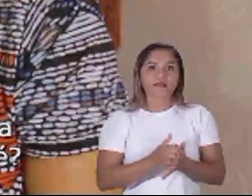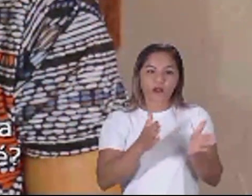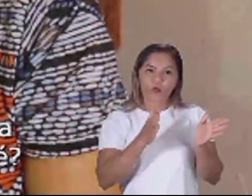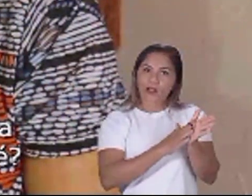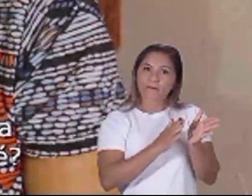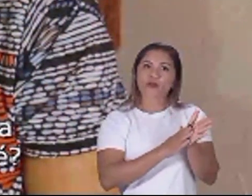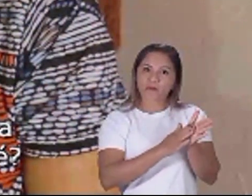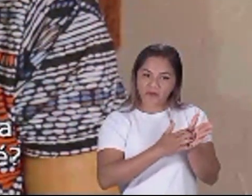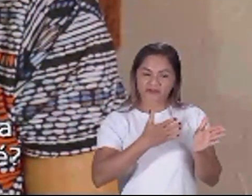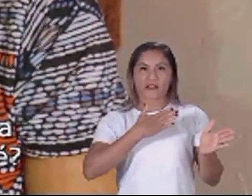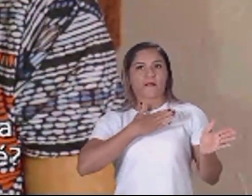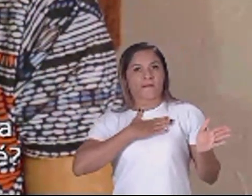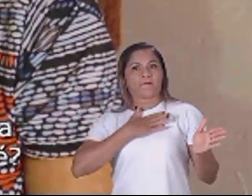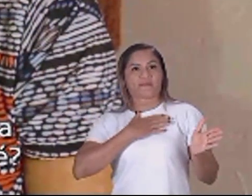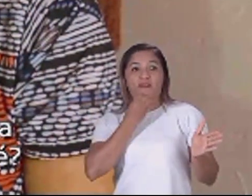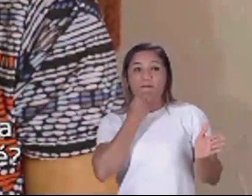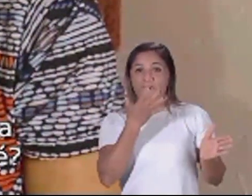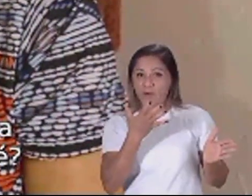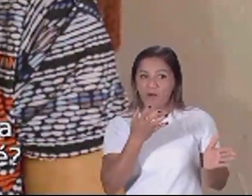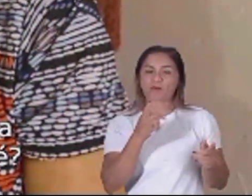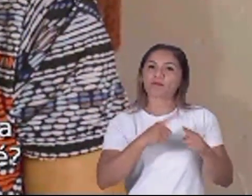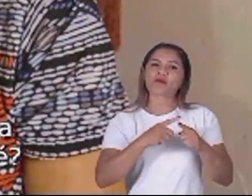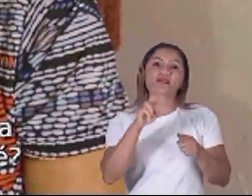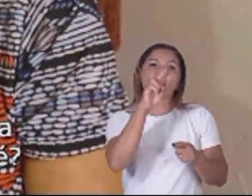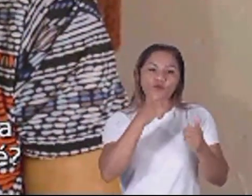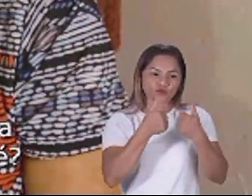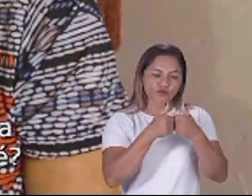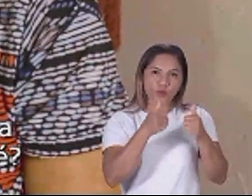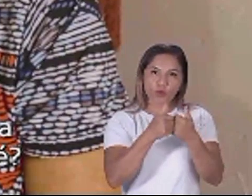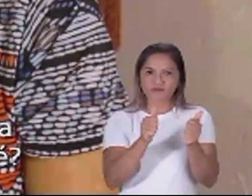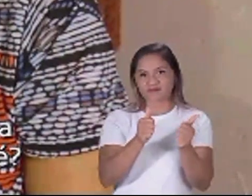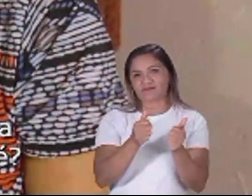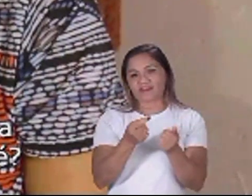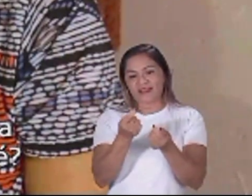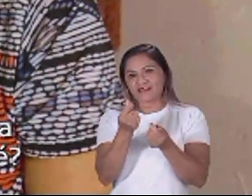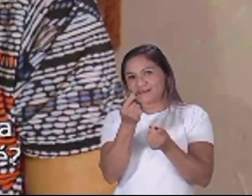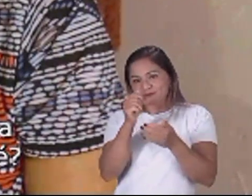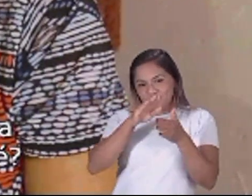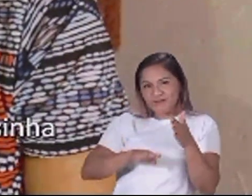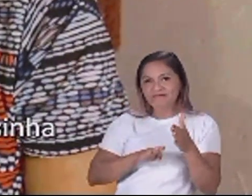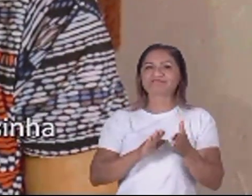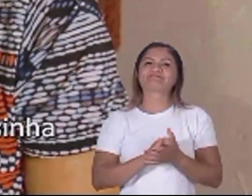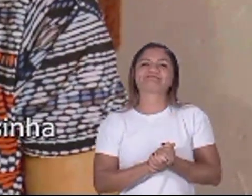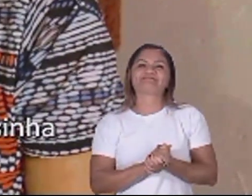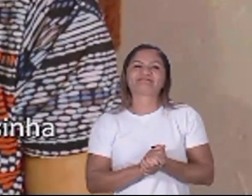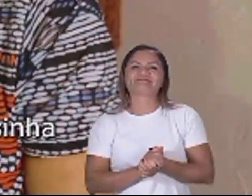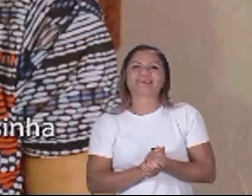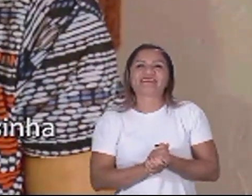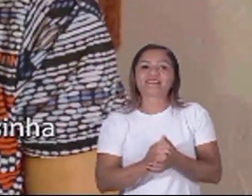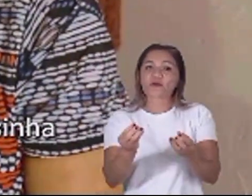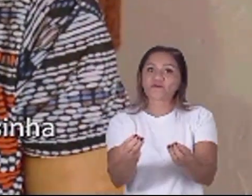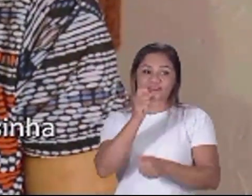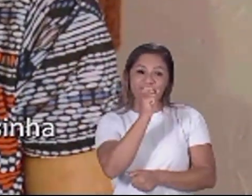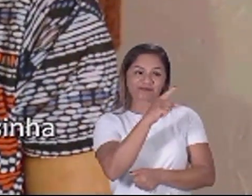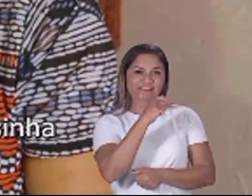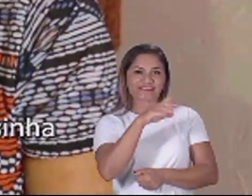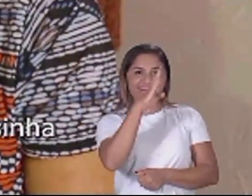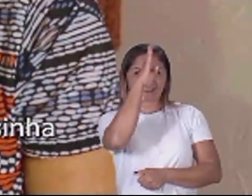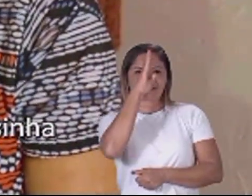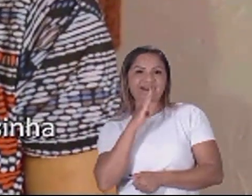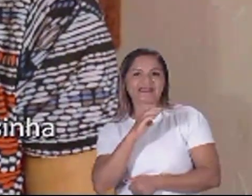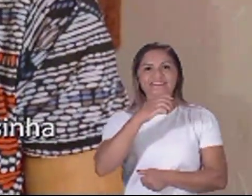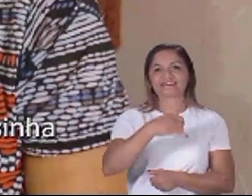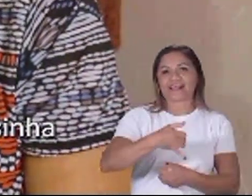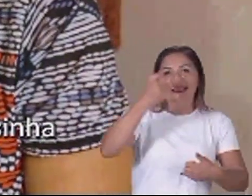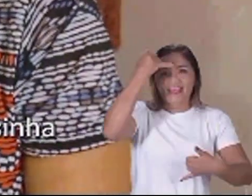pagam né essa é uma economia muito grande já no valor de cento e vinte reais né aí já dá para eles comprar alguma coisinha para eles